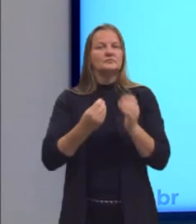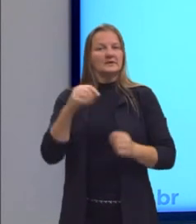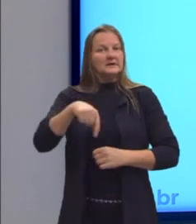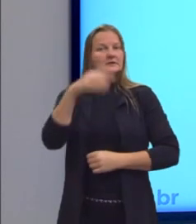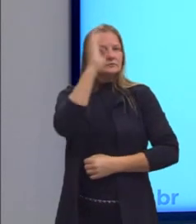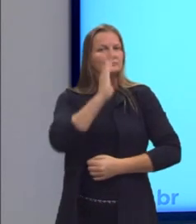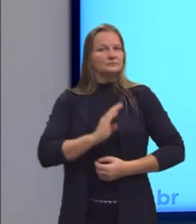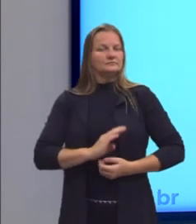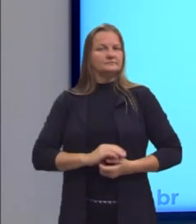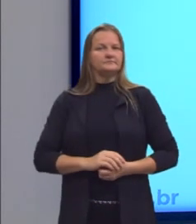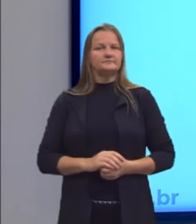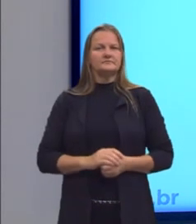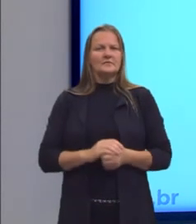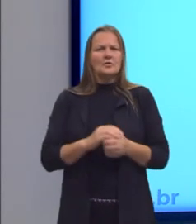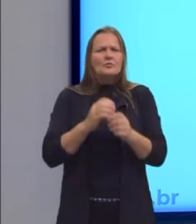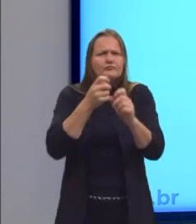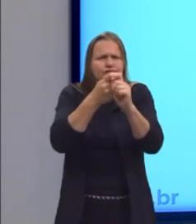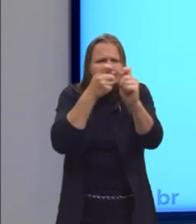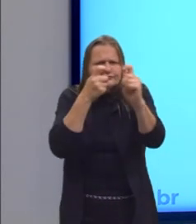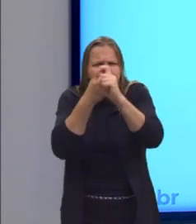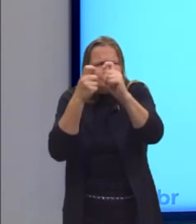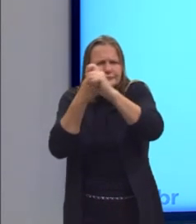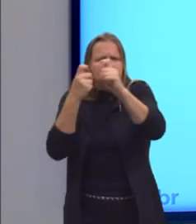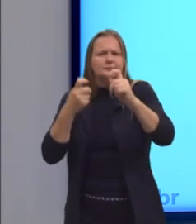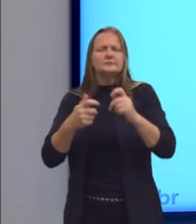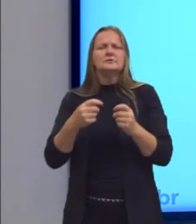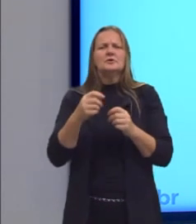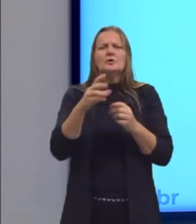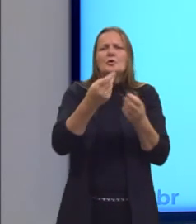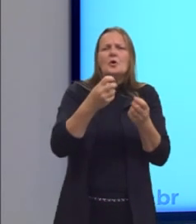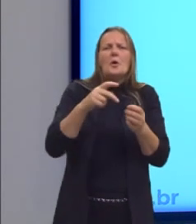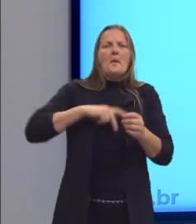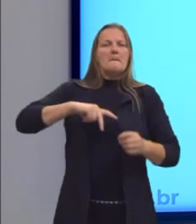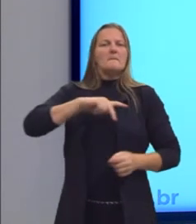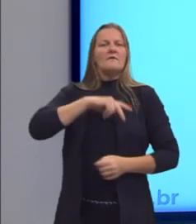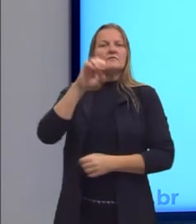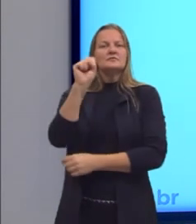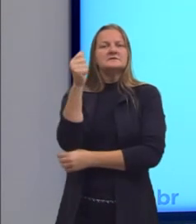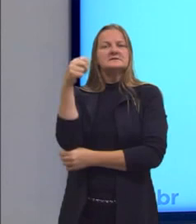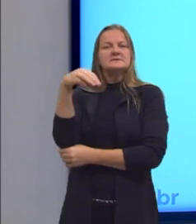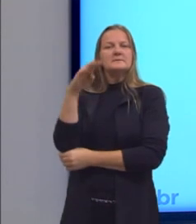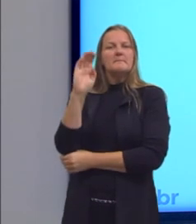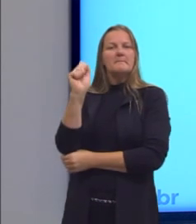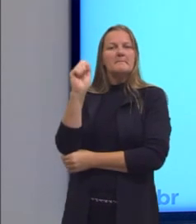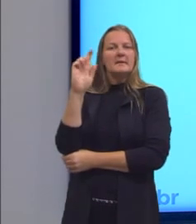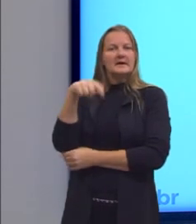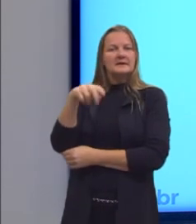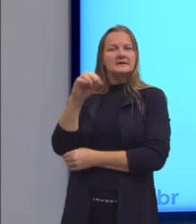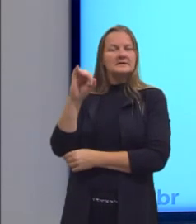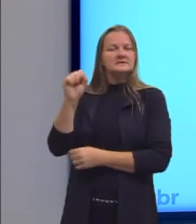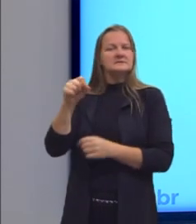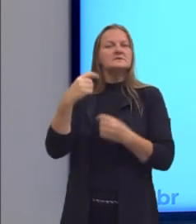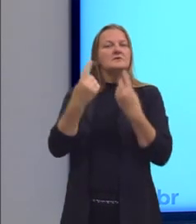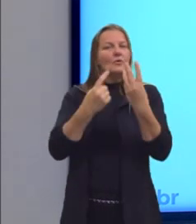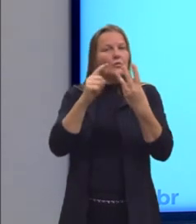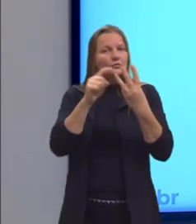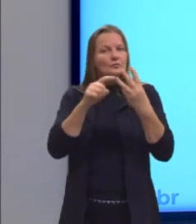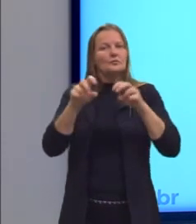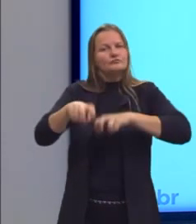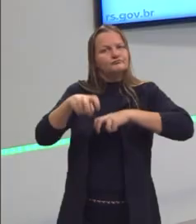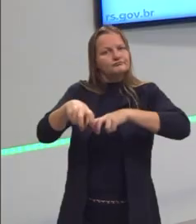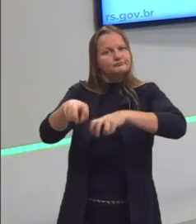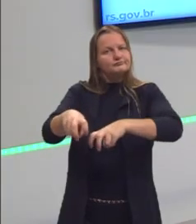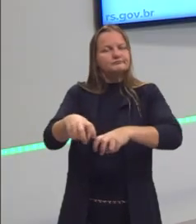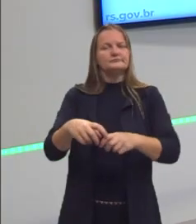Brasil. Dos caçadores e coletores, dos povos dos sambaquís e agricultores. Os primeiros